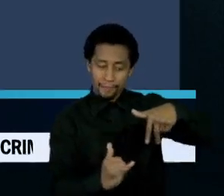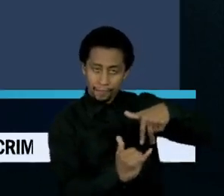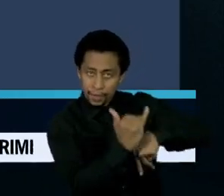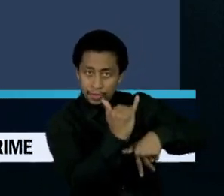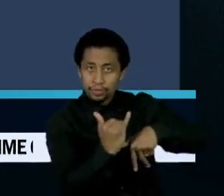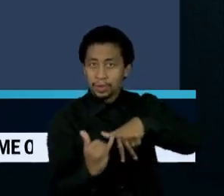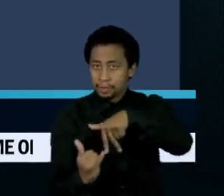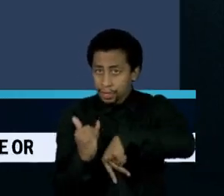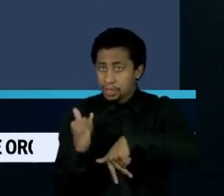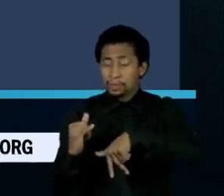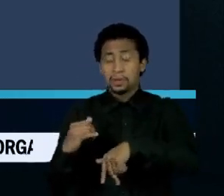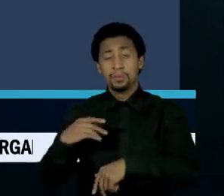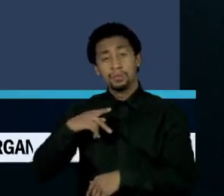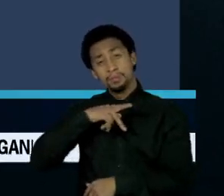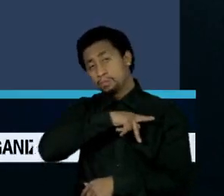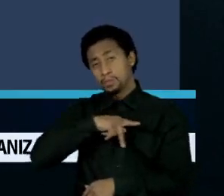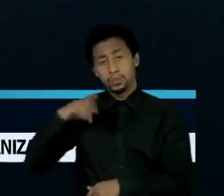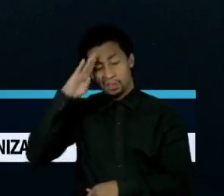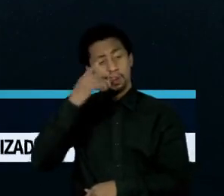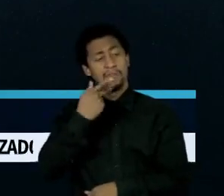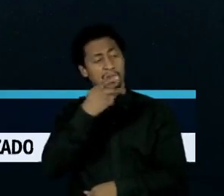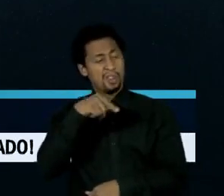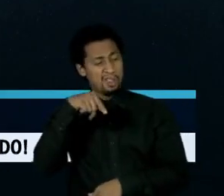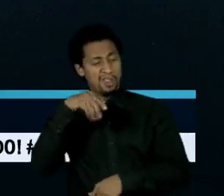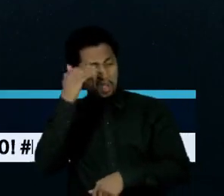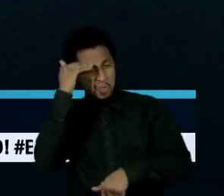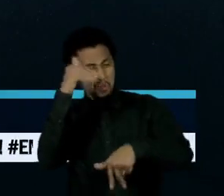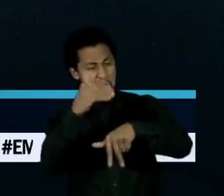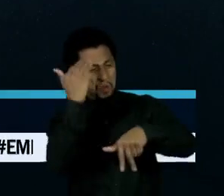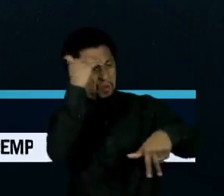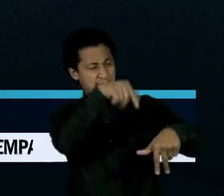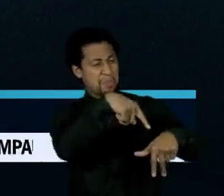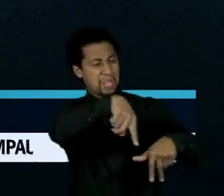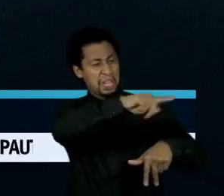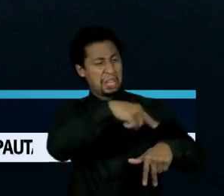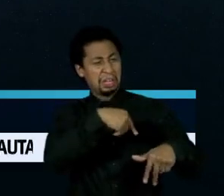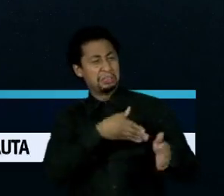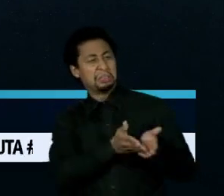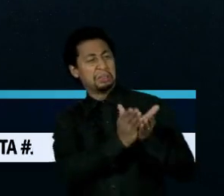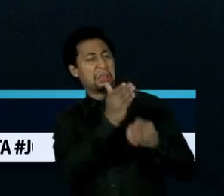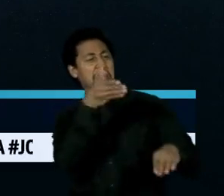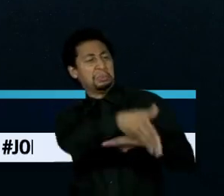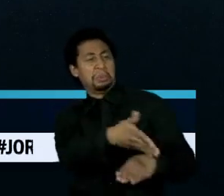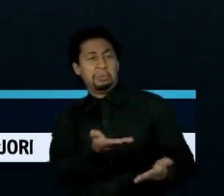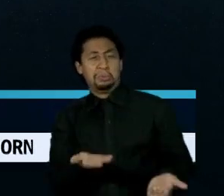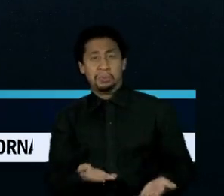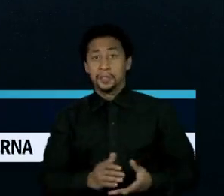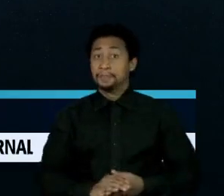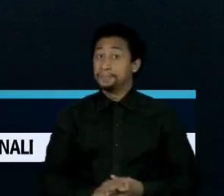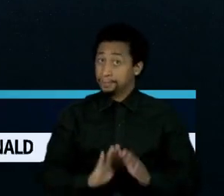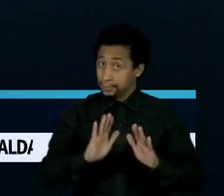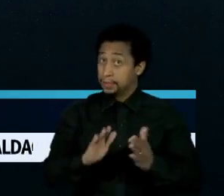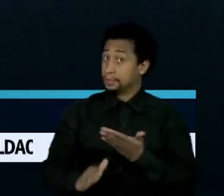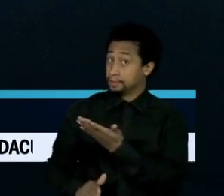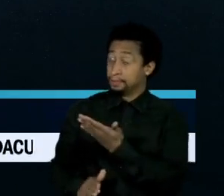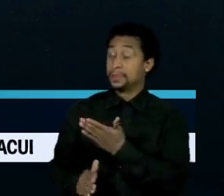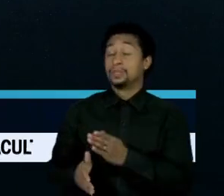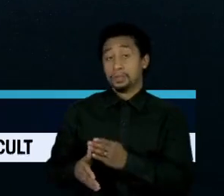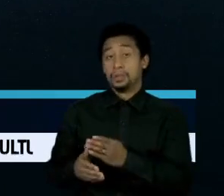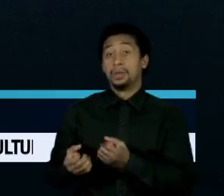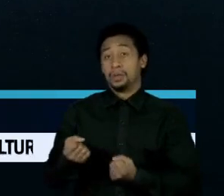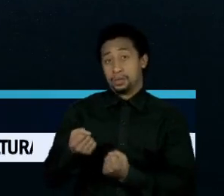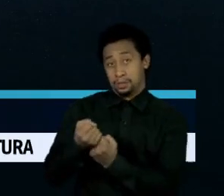mensagem de conforto às famílias. Ao receber a confirmação da morte, Iliese Marubo, assessor jurídico da